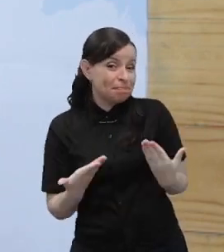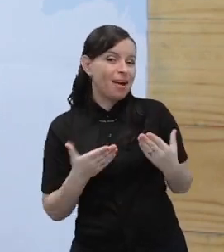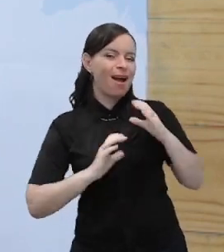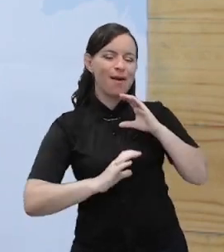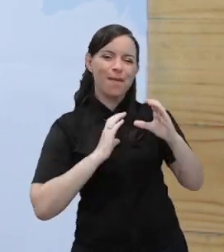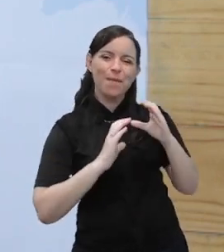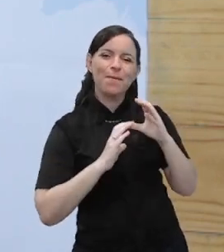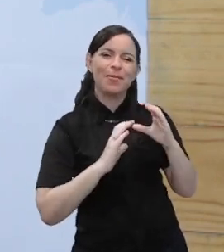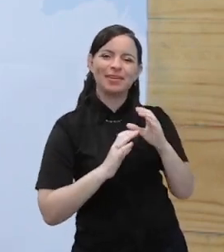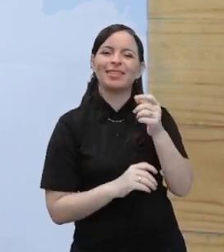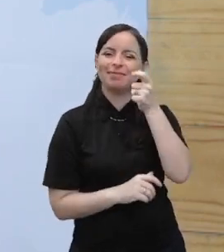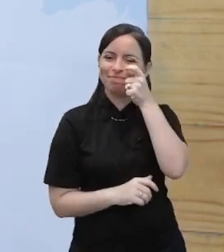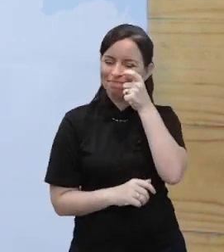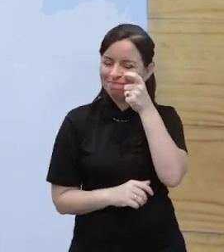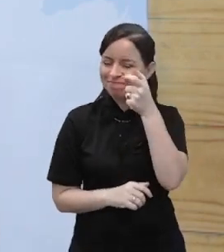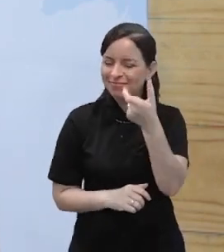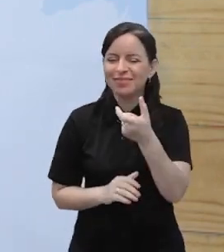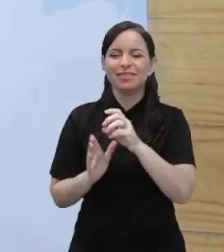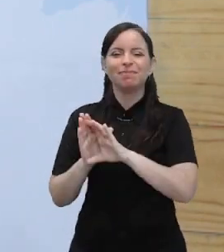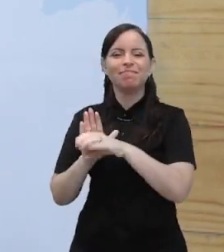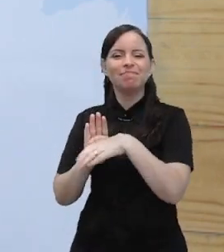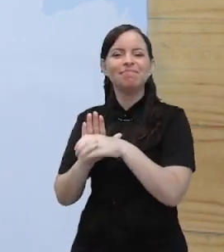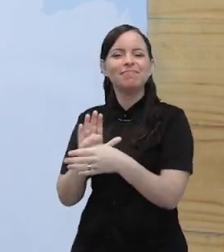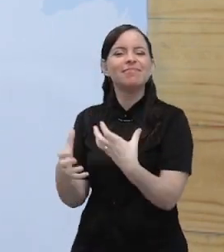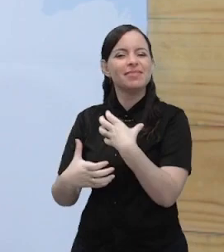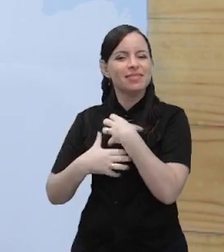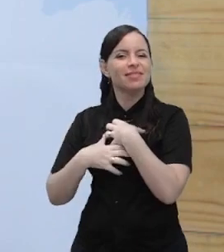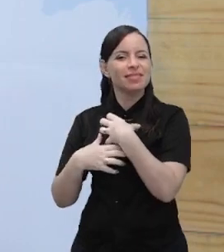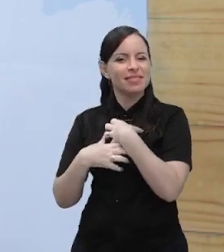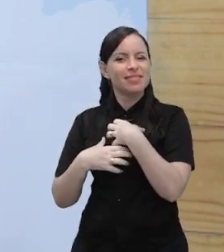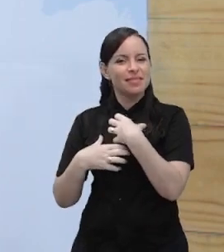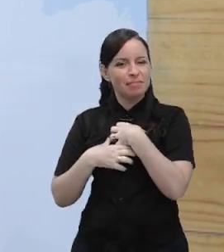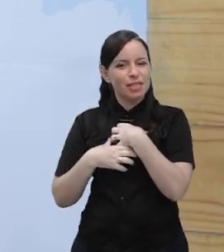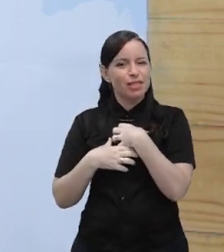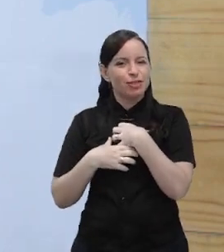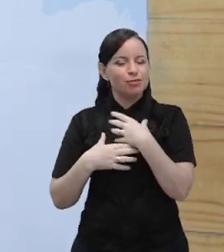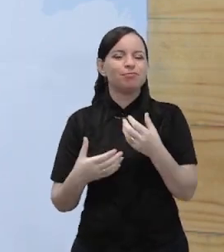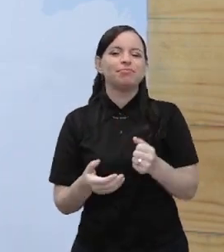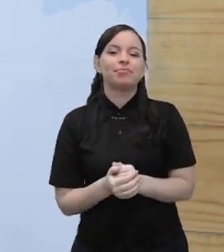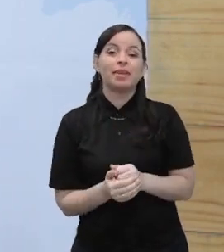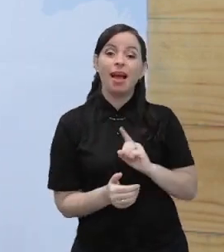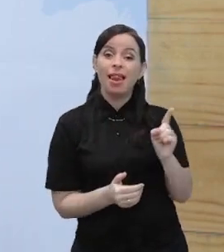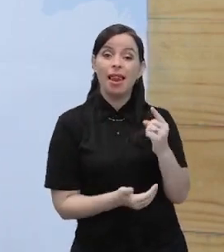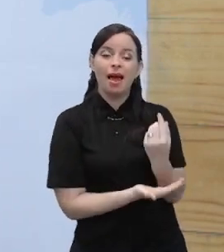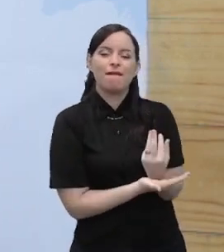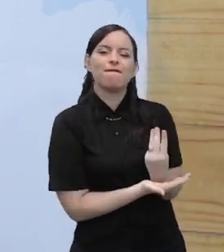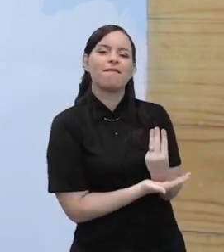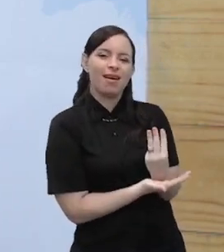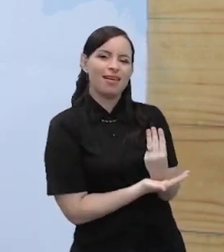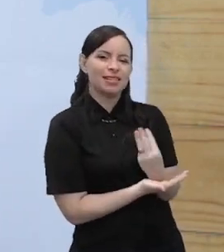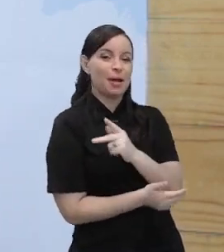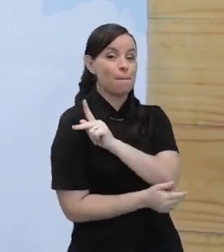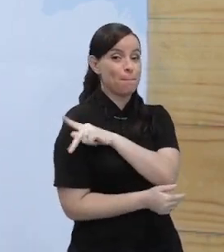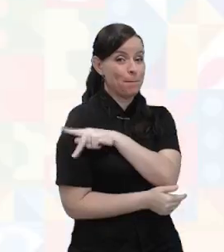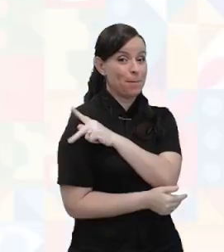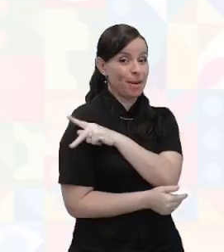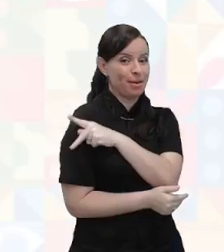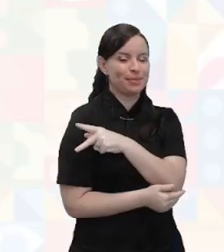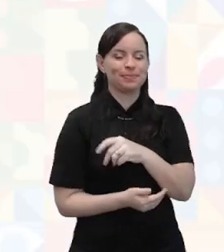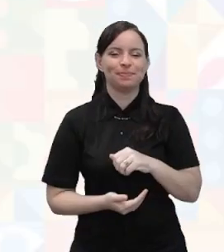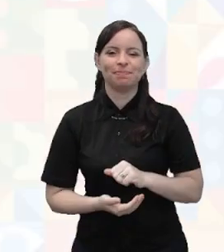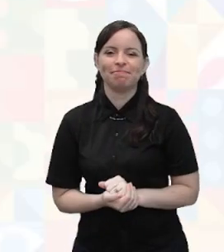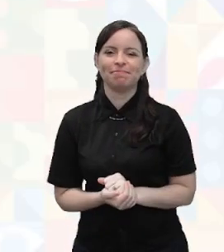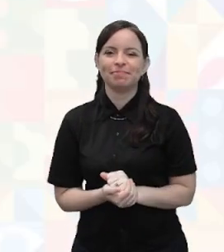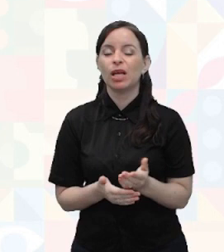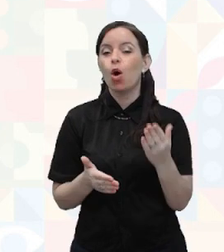Interessante esse conceito, né? Talvez seja esse mesmo sentimento que permeia ali no município de Várzea Queimada. Como